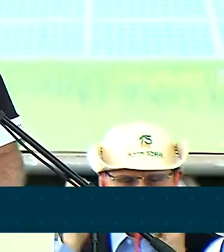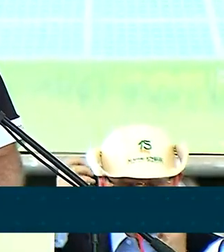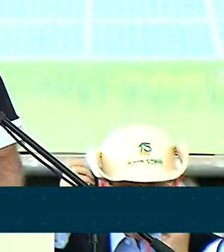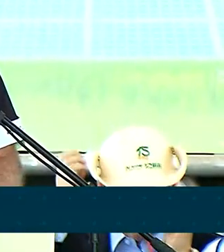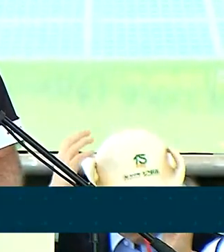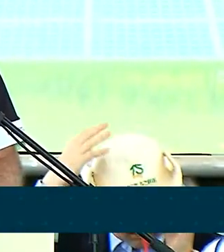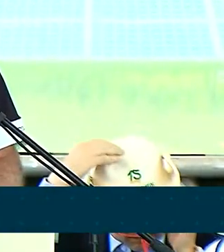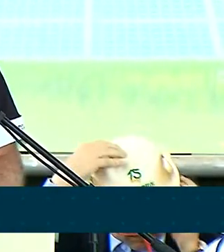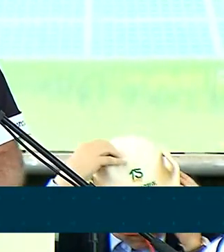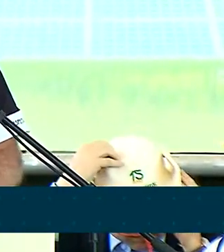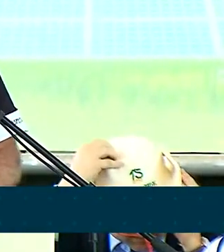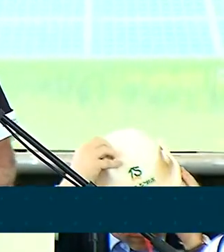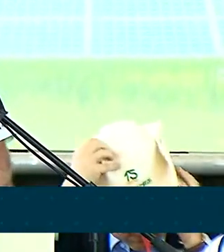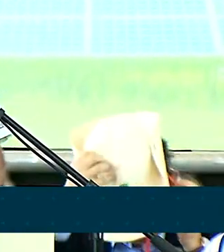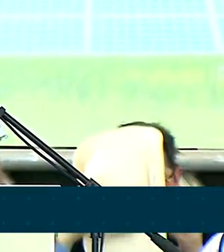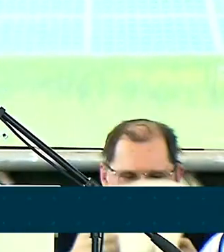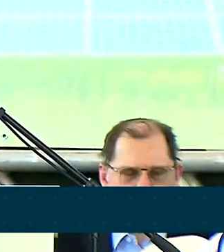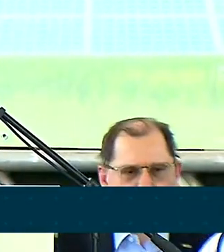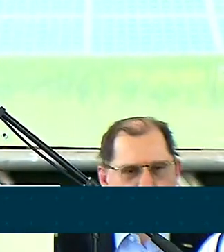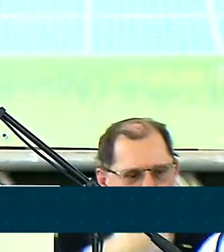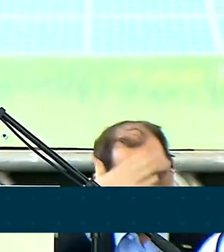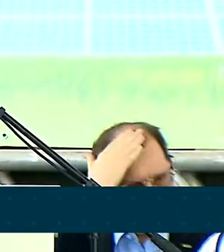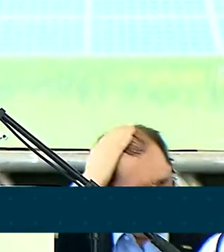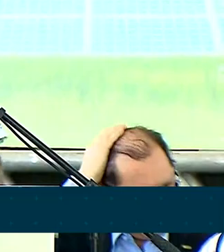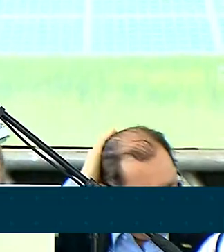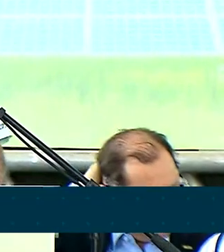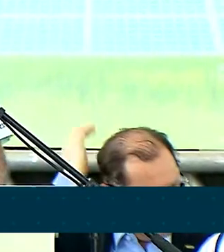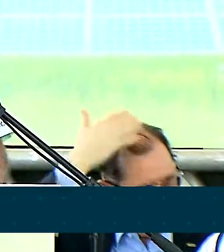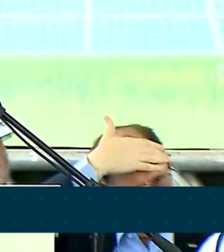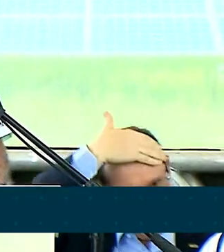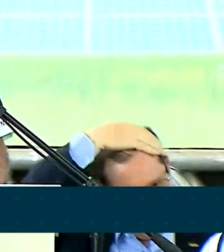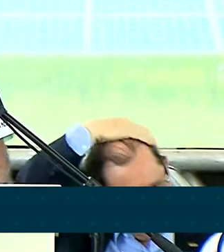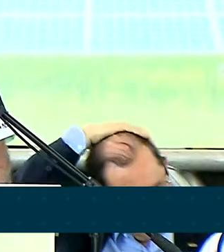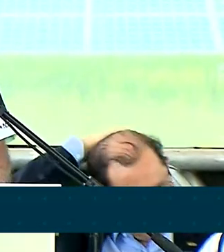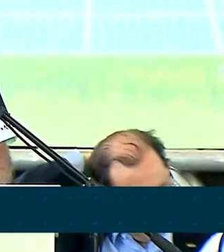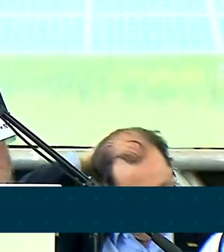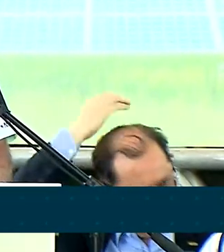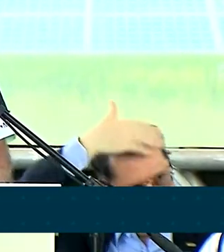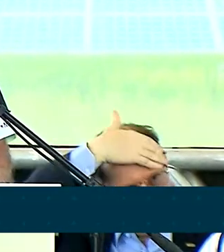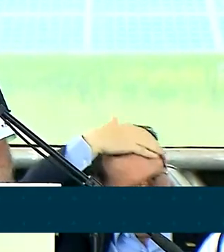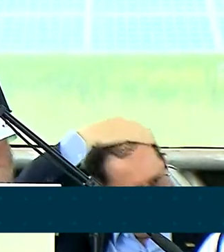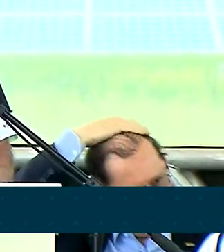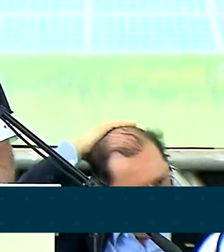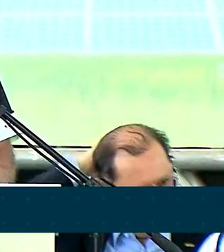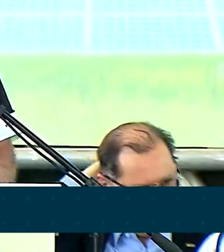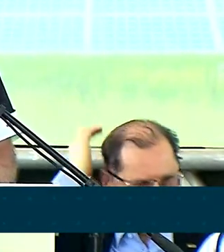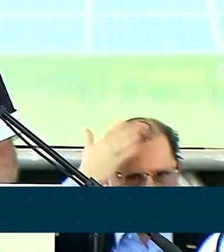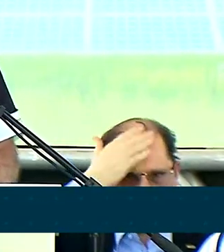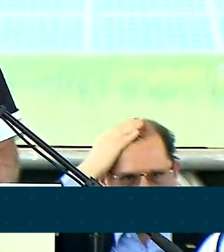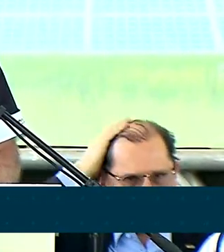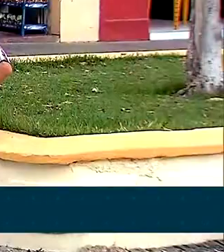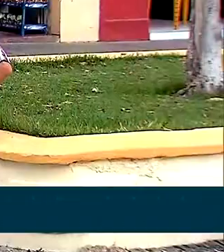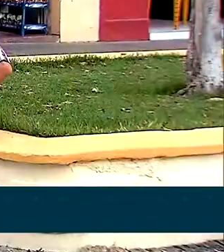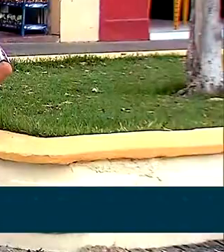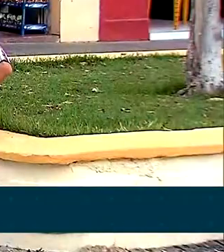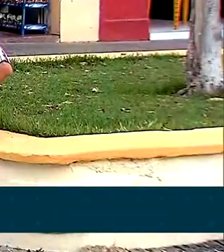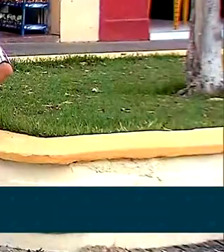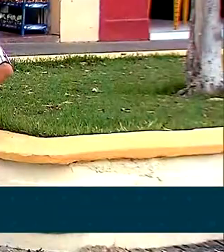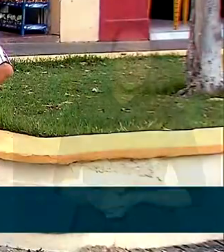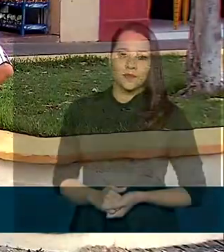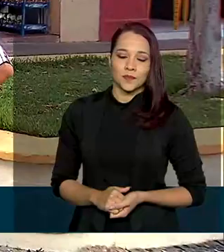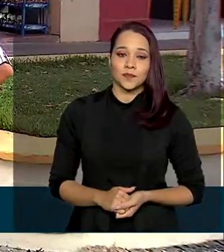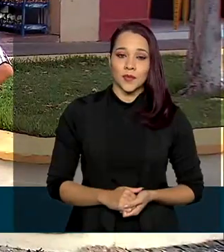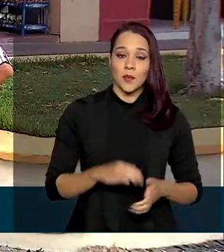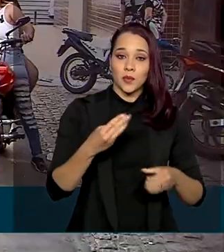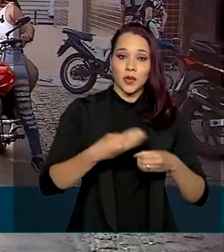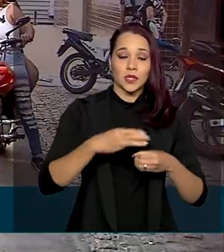menos difícil e menos complicado. E nós estamos realmente imbuídos nesse propósito. Coremas